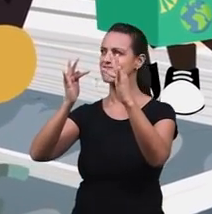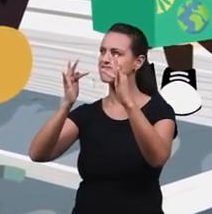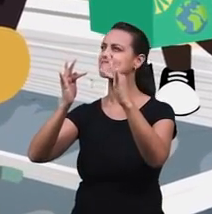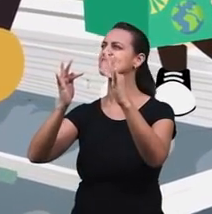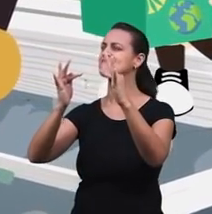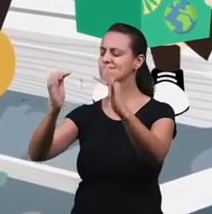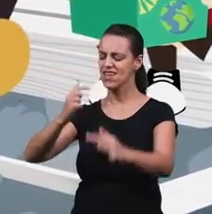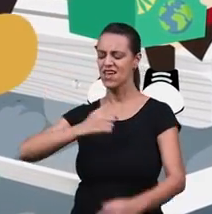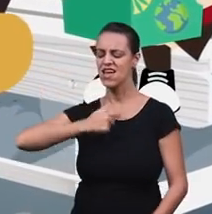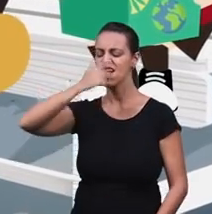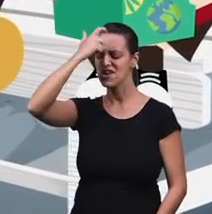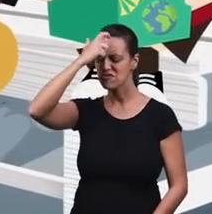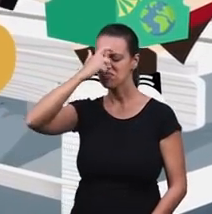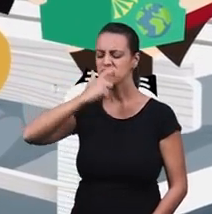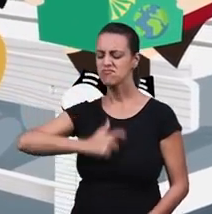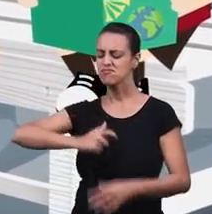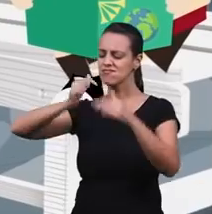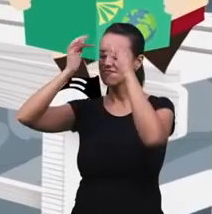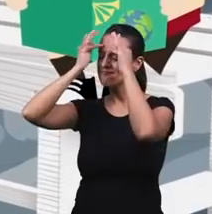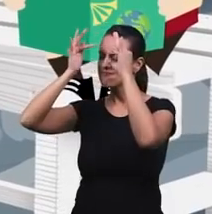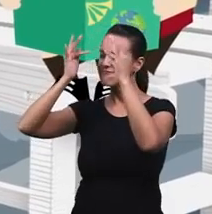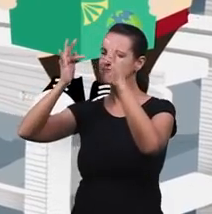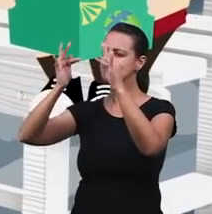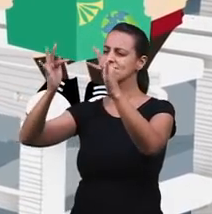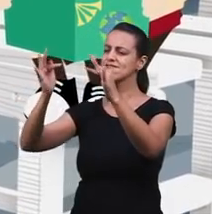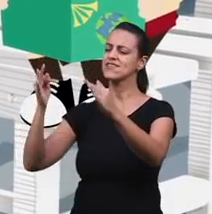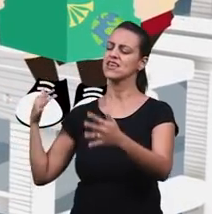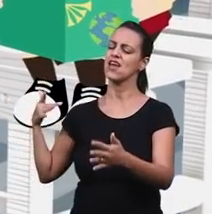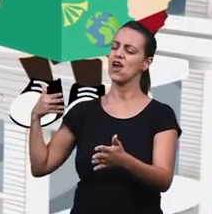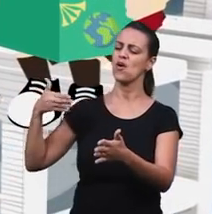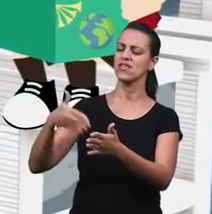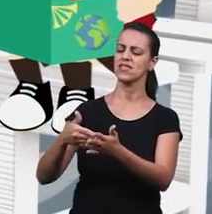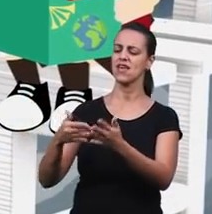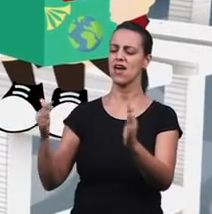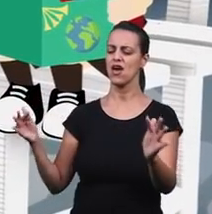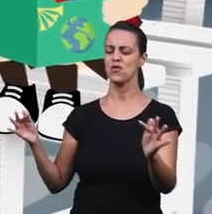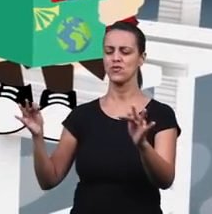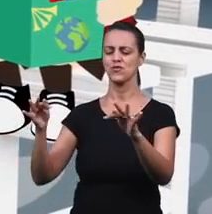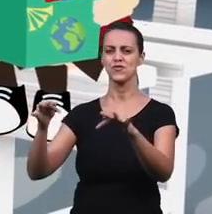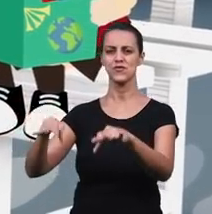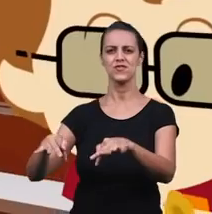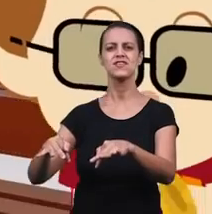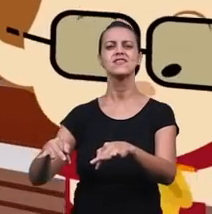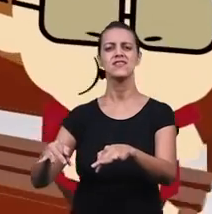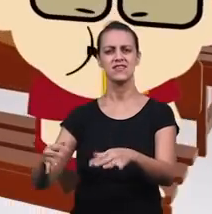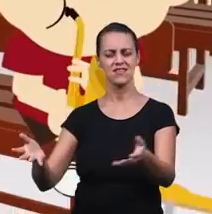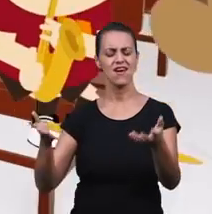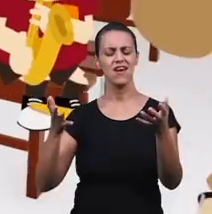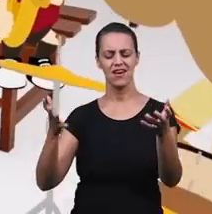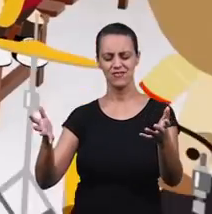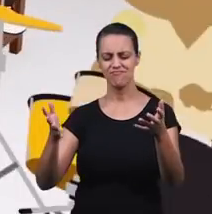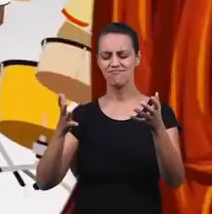Ser fiel Ser fiel até o fim